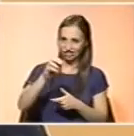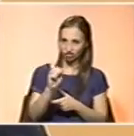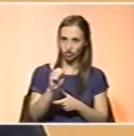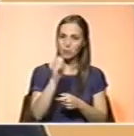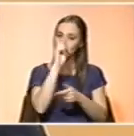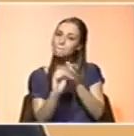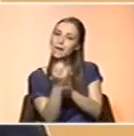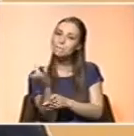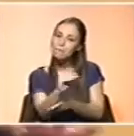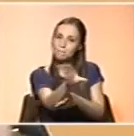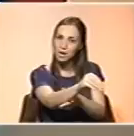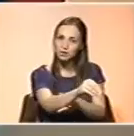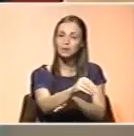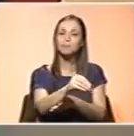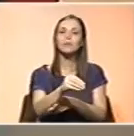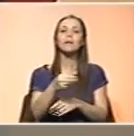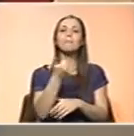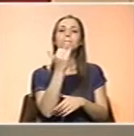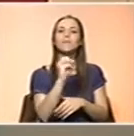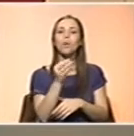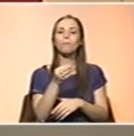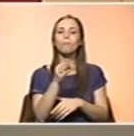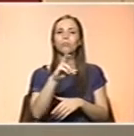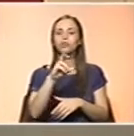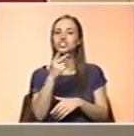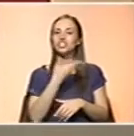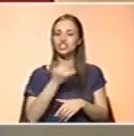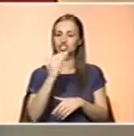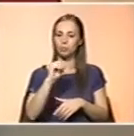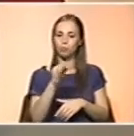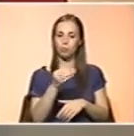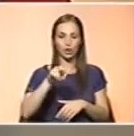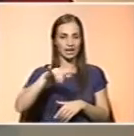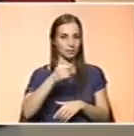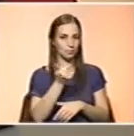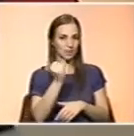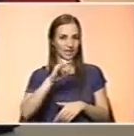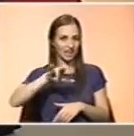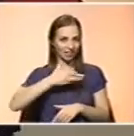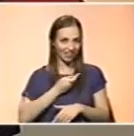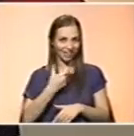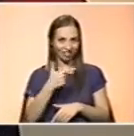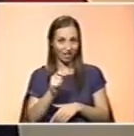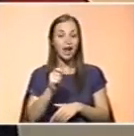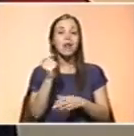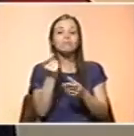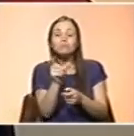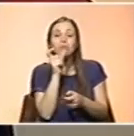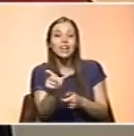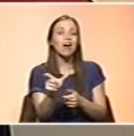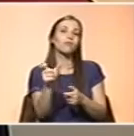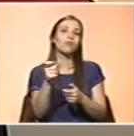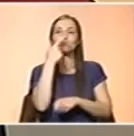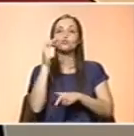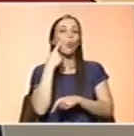conceito que, se calhar, os espectadores não estão muito familiarizados. Mas é muito importante porque não nos interessa consumirmos